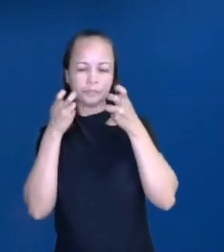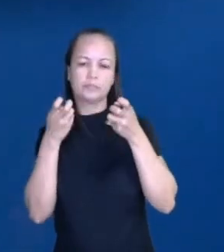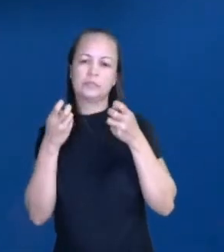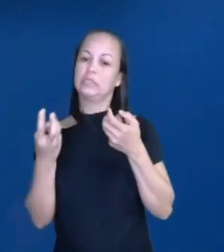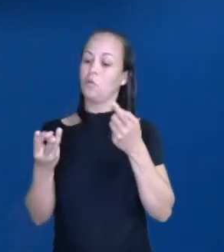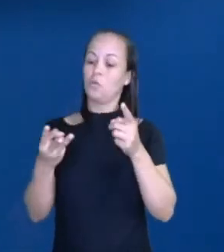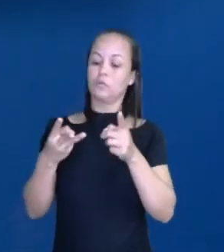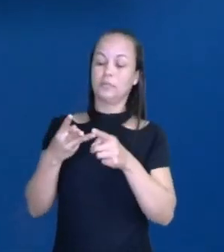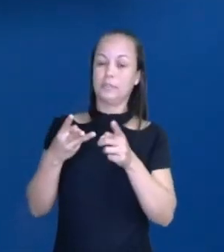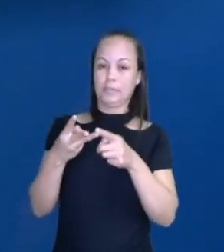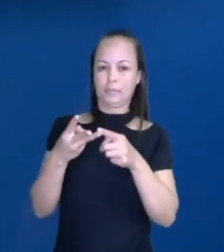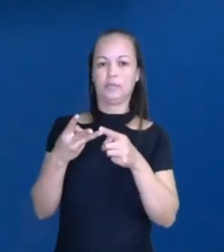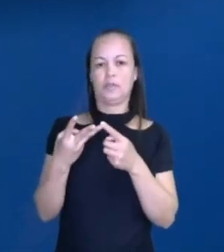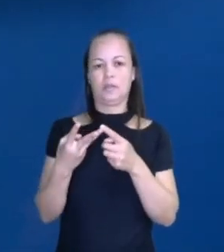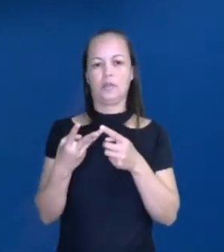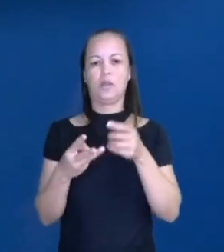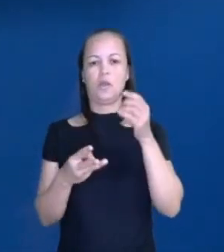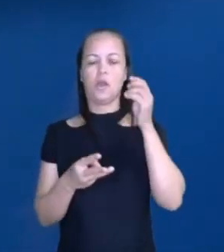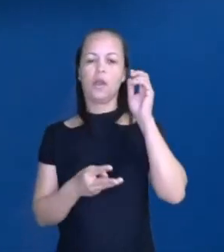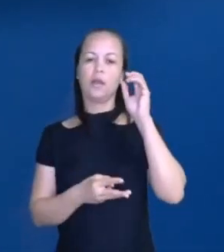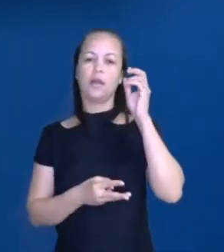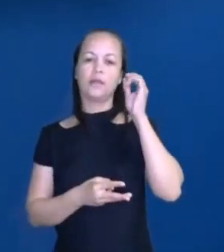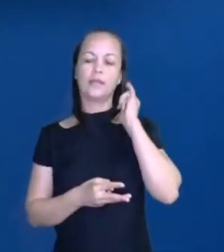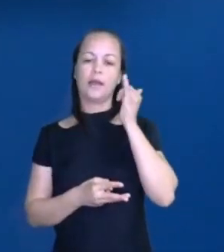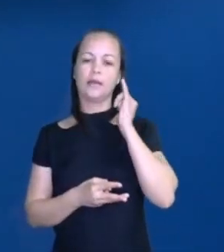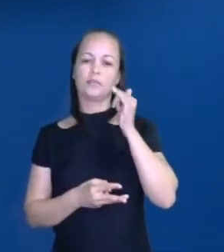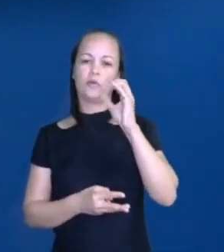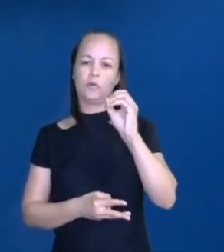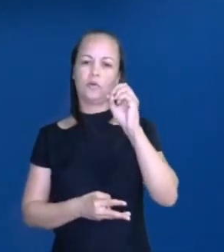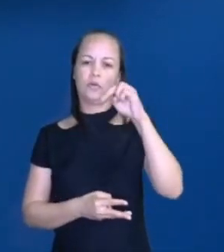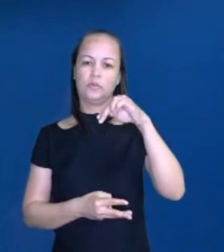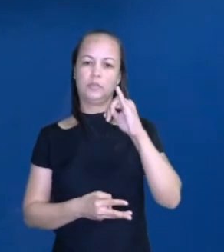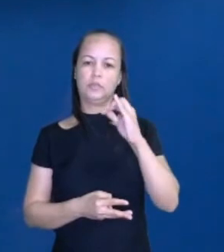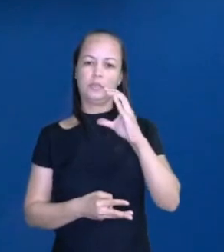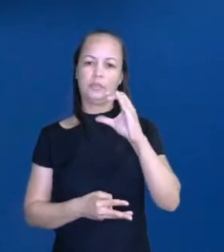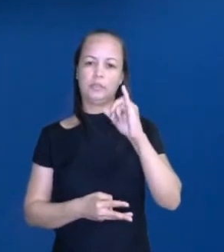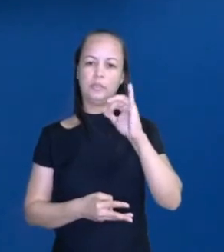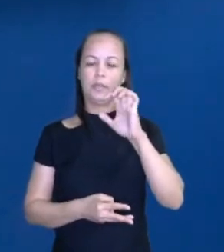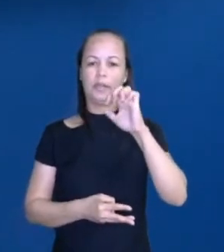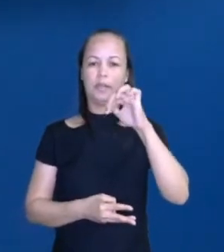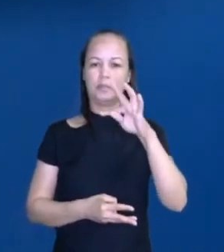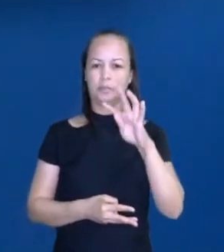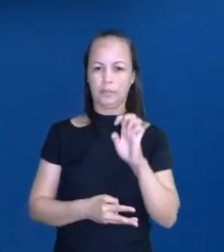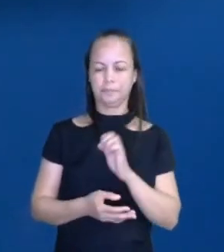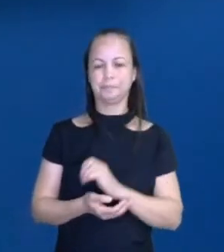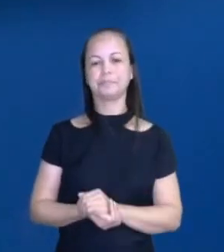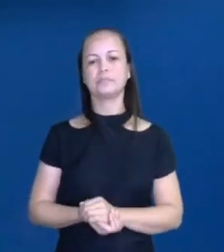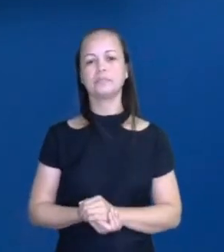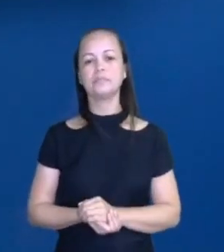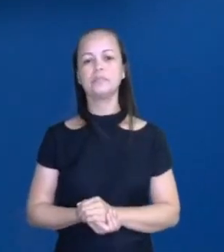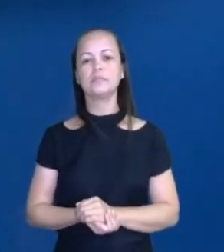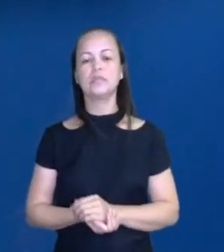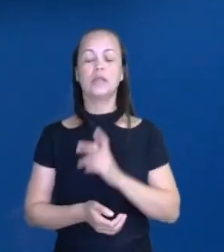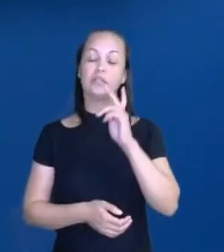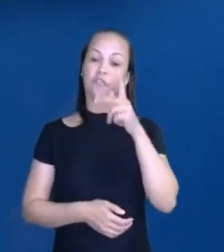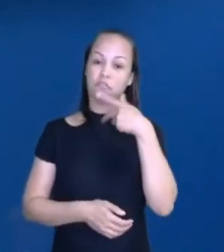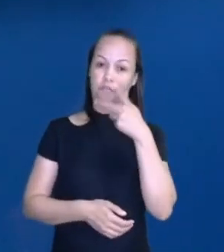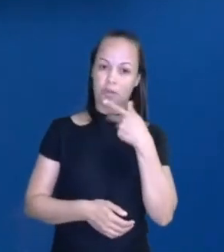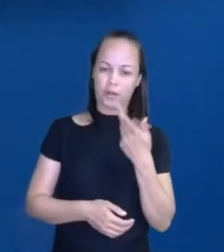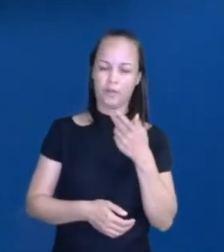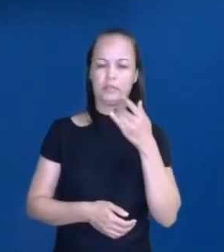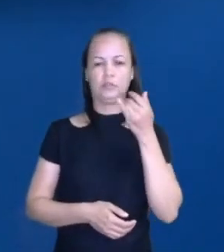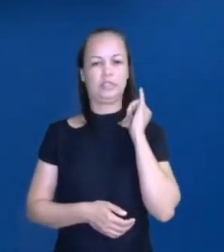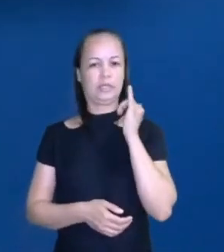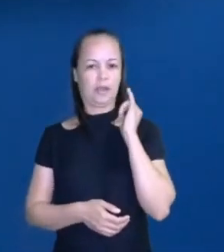é onisciente. Ok? Agora, falando de narrador, vamos seguir